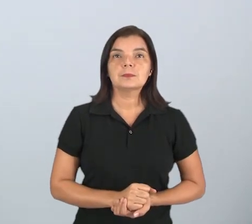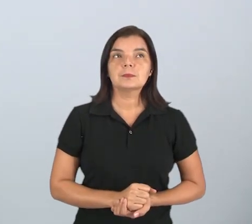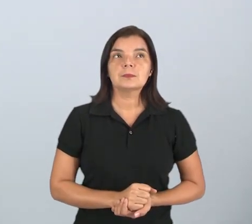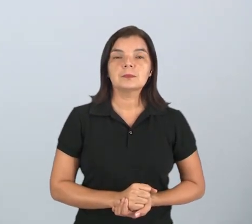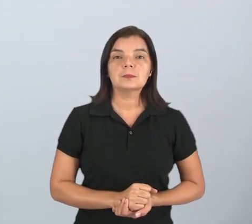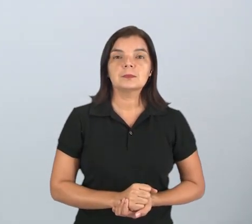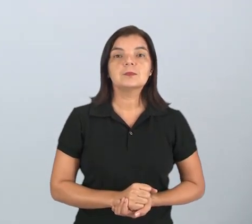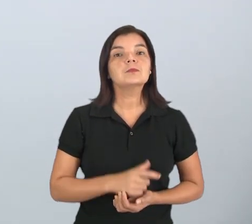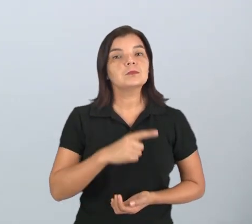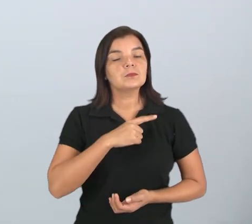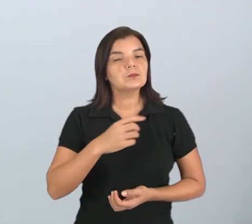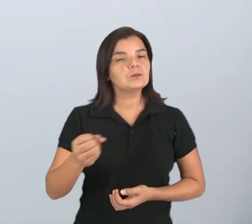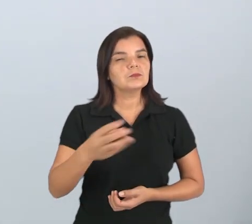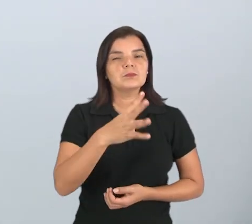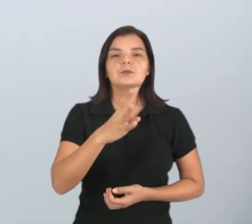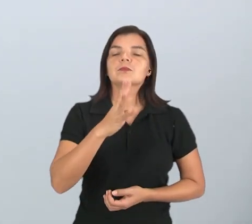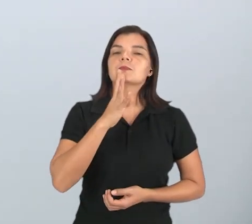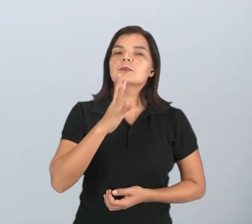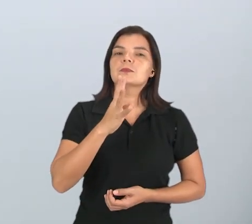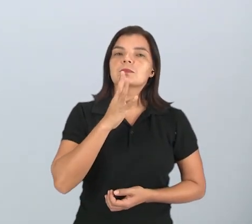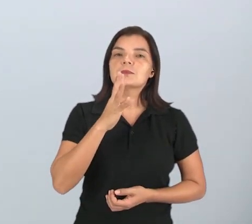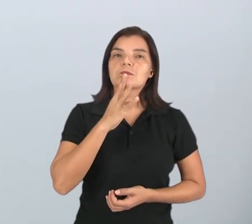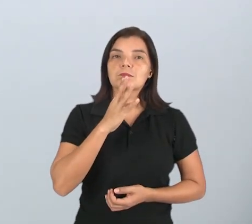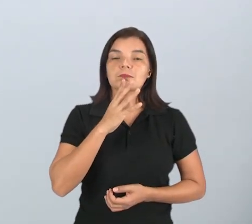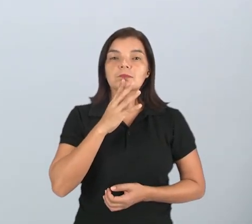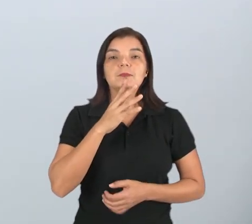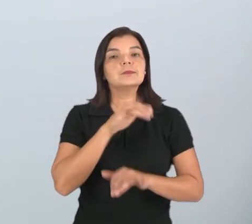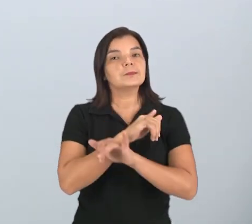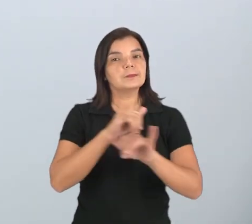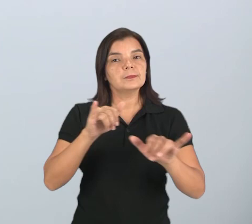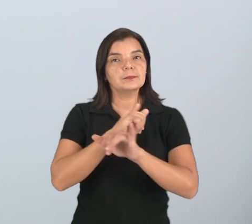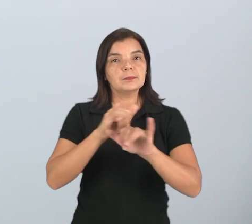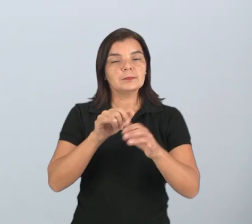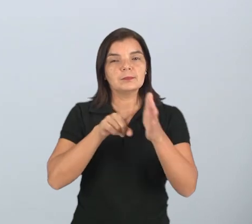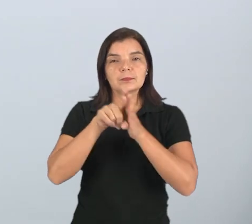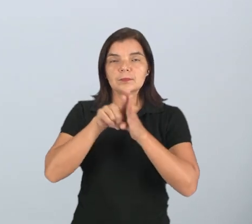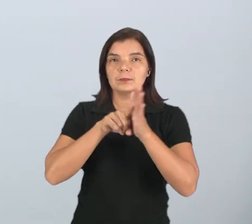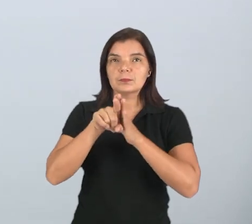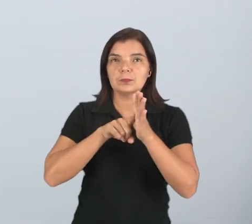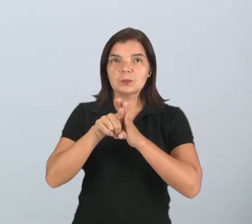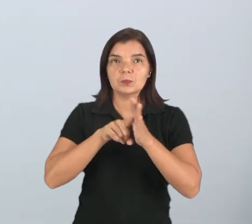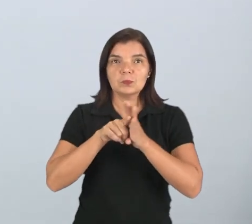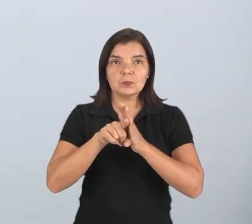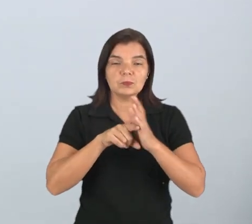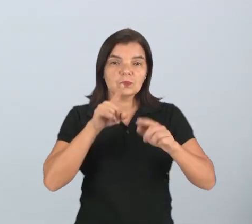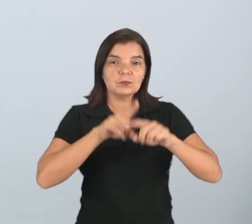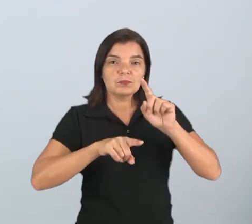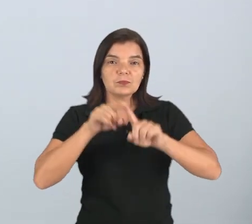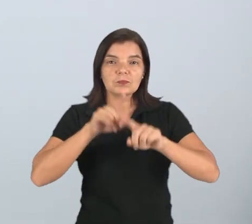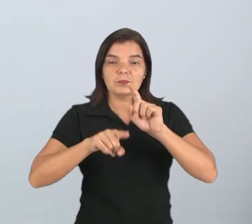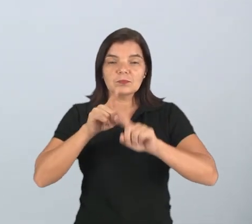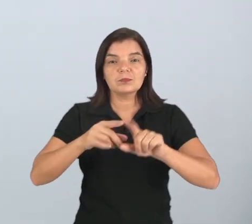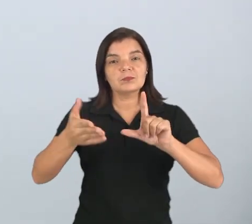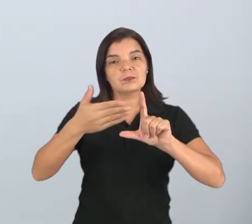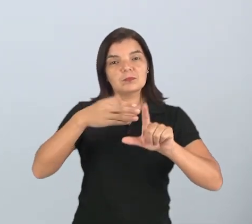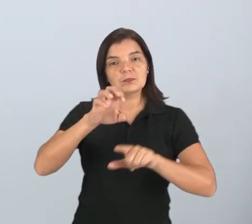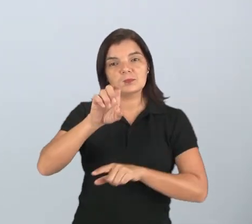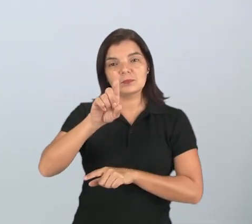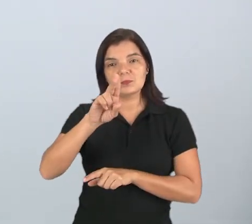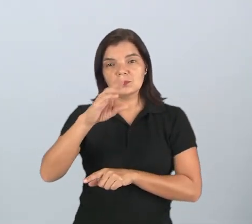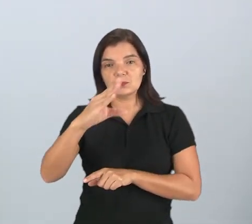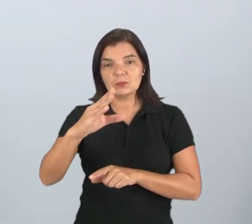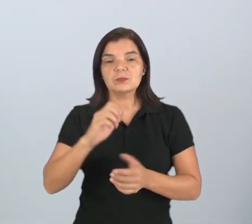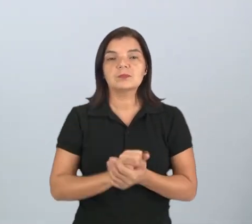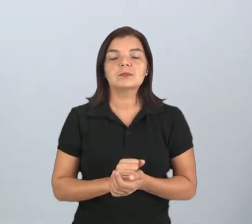adquiram aí novos conhecimentos, maiores informações, pesquisa, consulta do material desta aula, acesse a plataforma